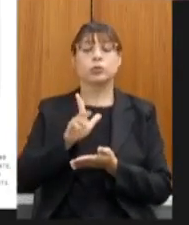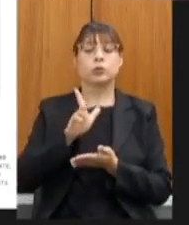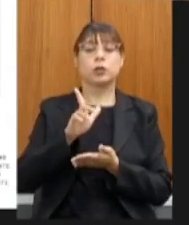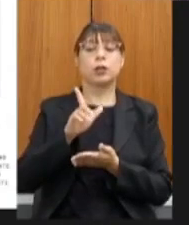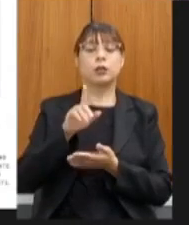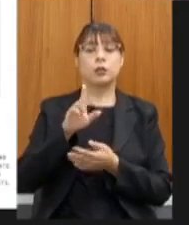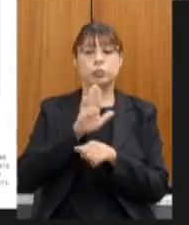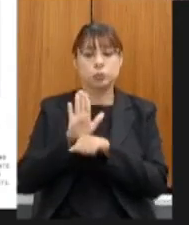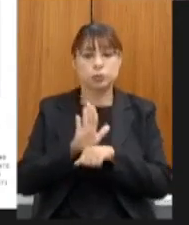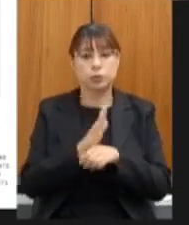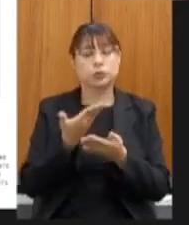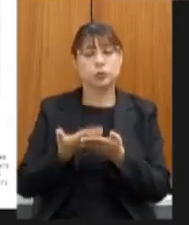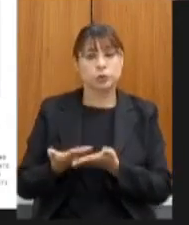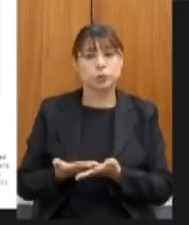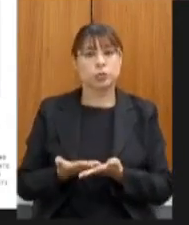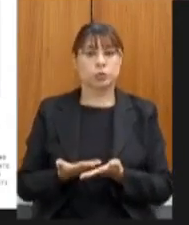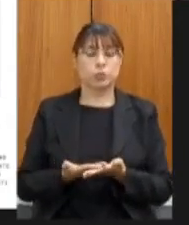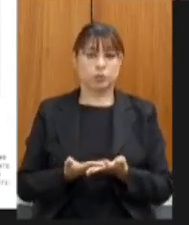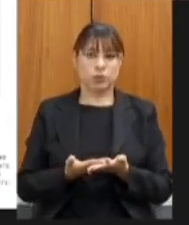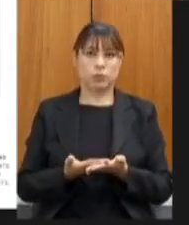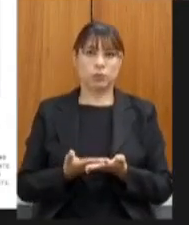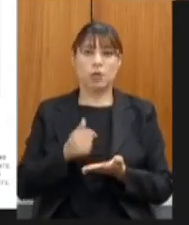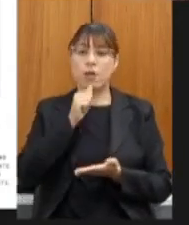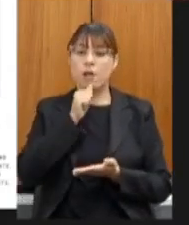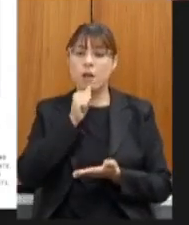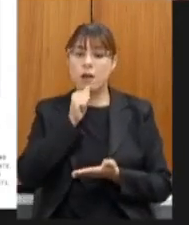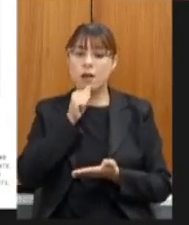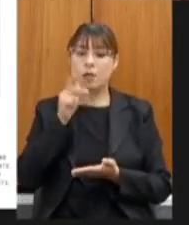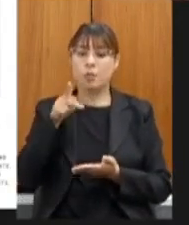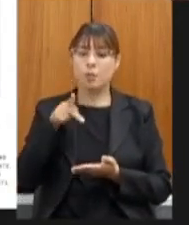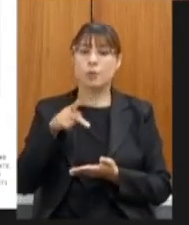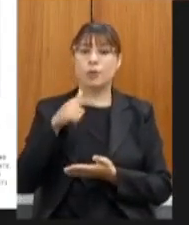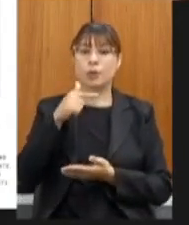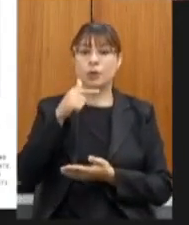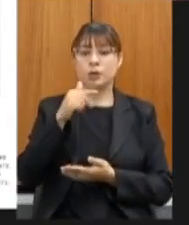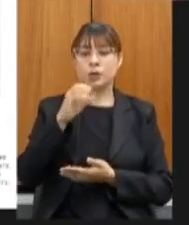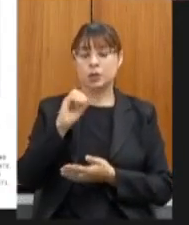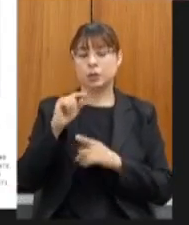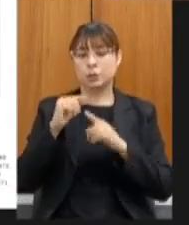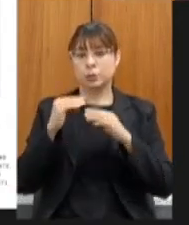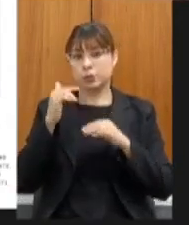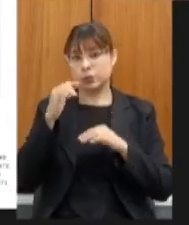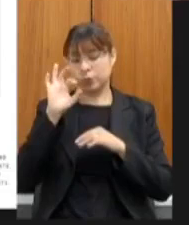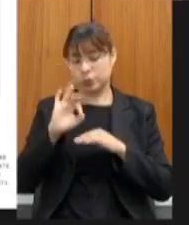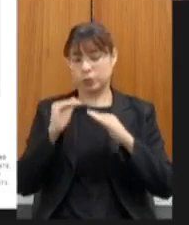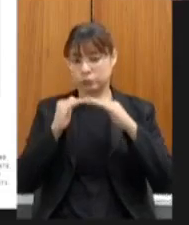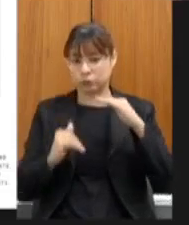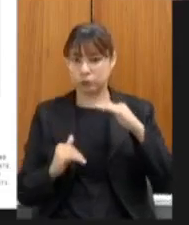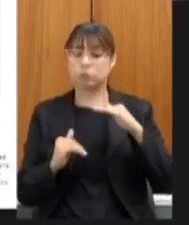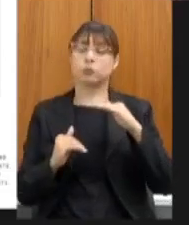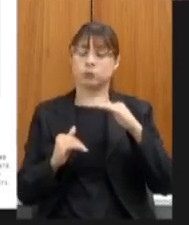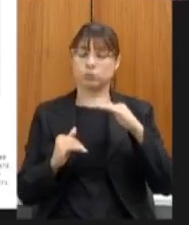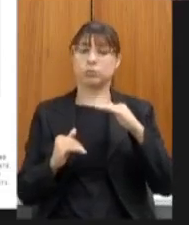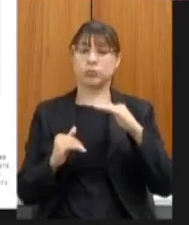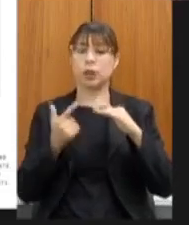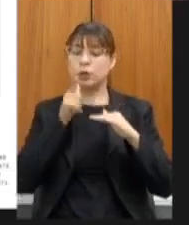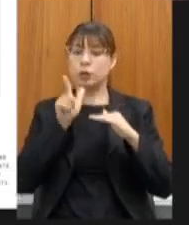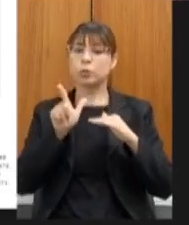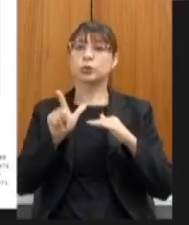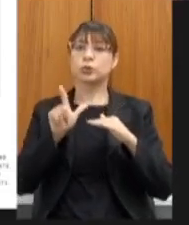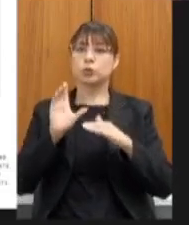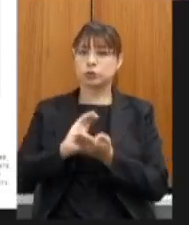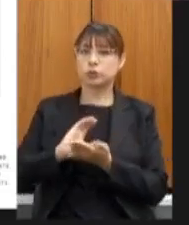escolas que ainda estão com nota abaixo de 60% e trazer aí realmente um